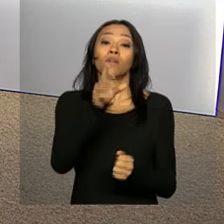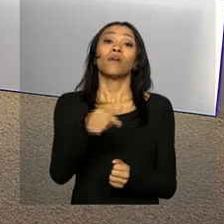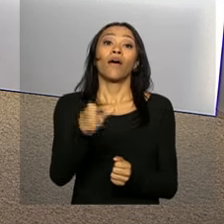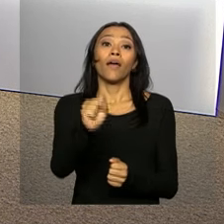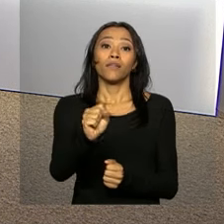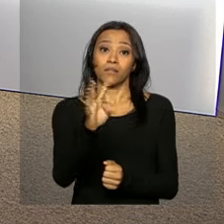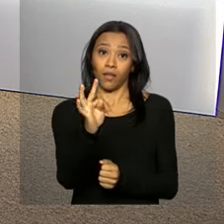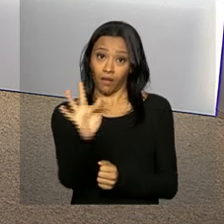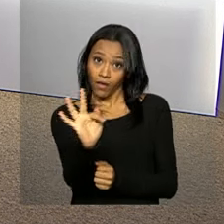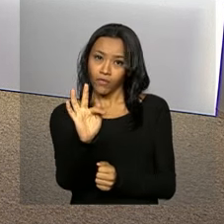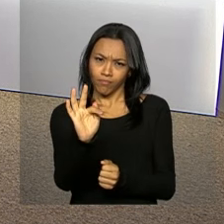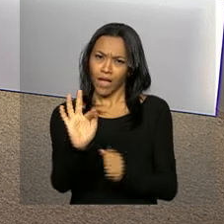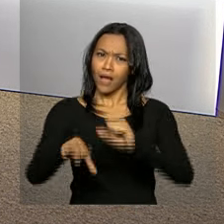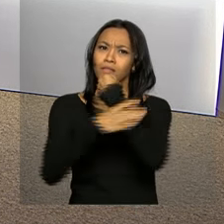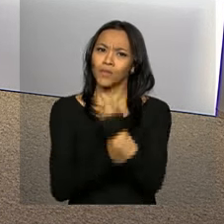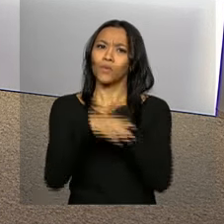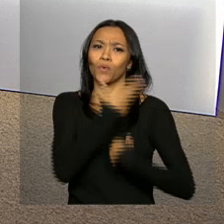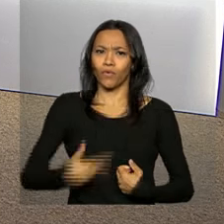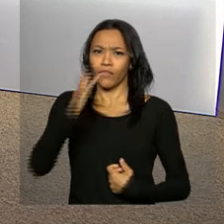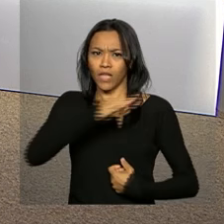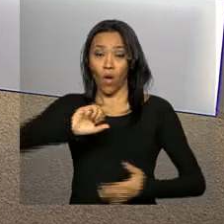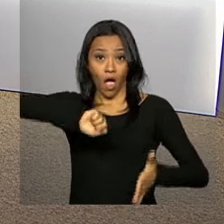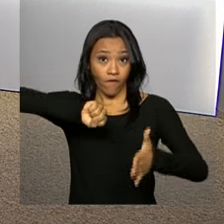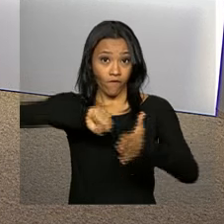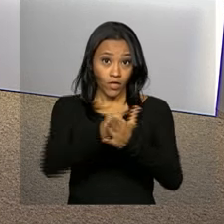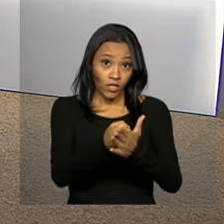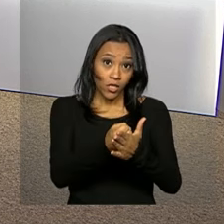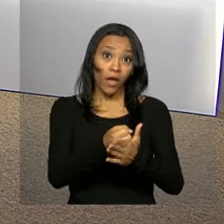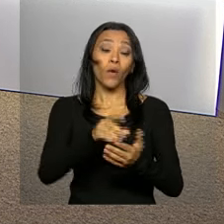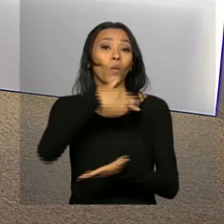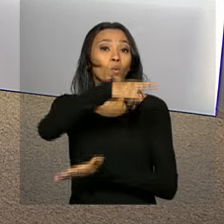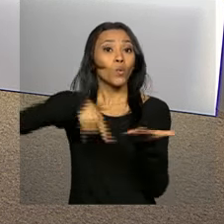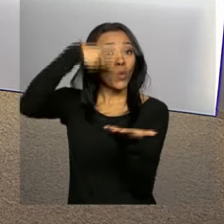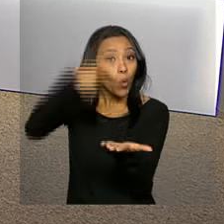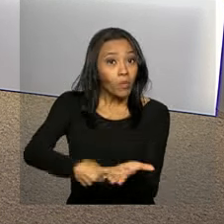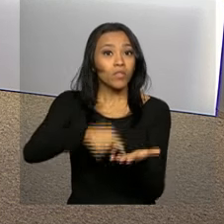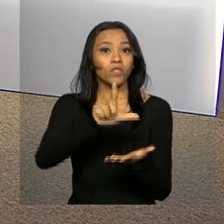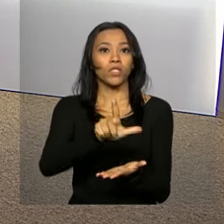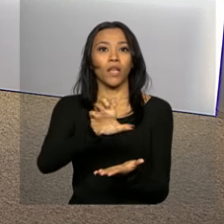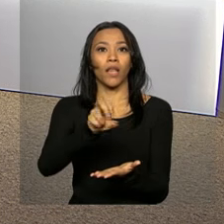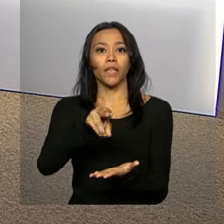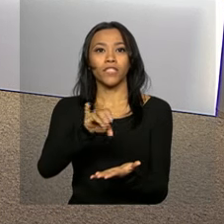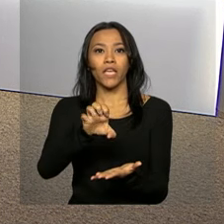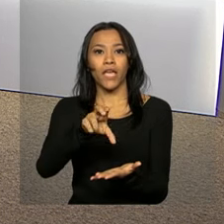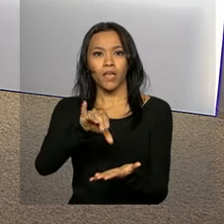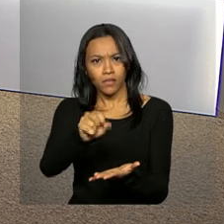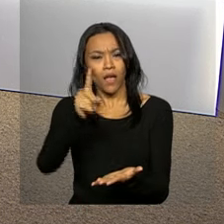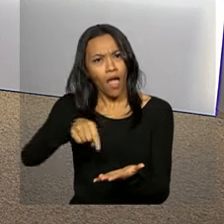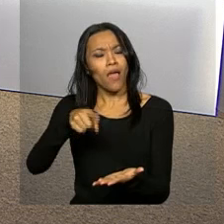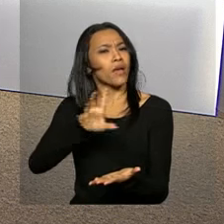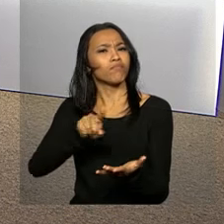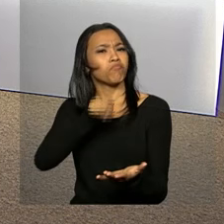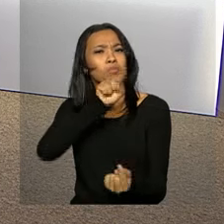aliminar que garante ao governo federal o direito de fechar acordos de leniência. Os acordos são a medida defendida pelo governo para